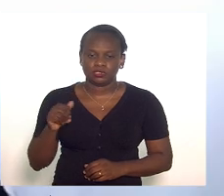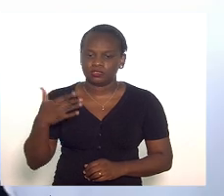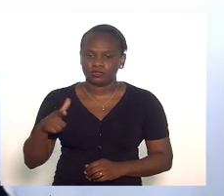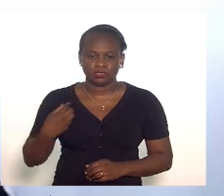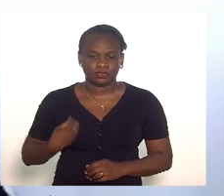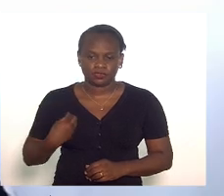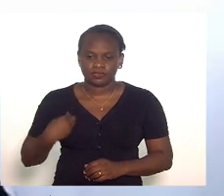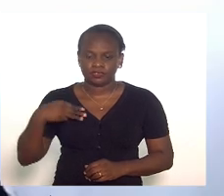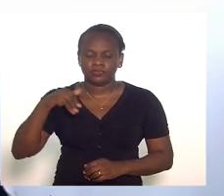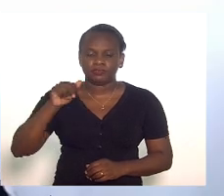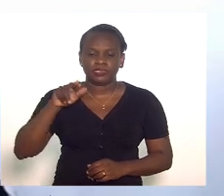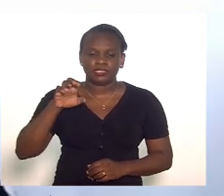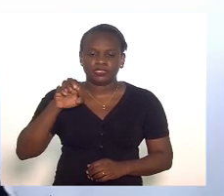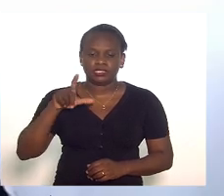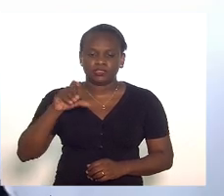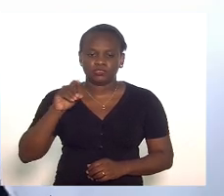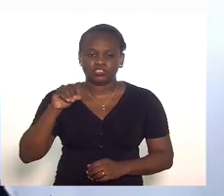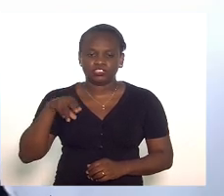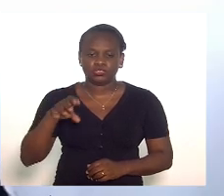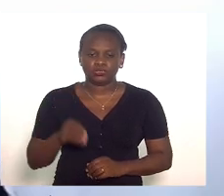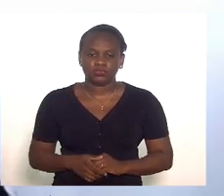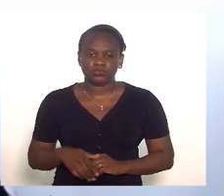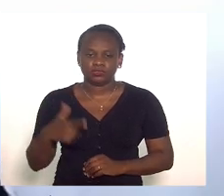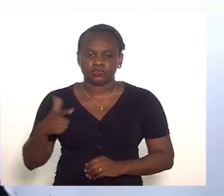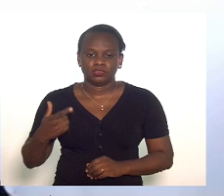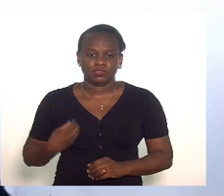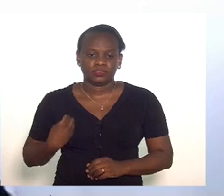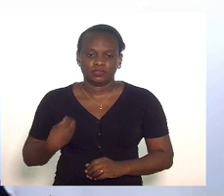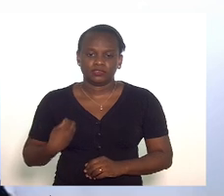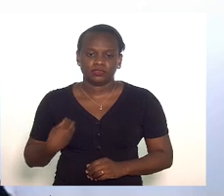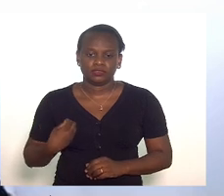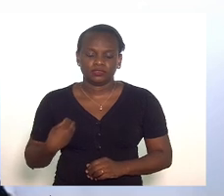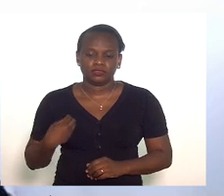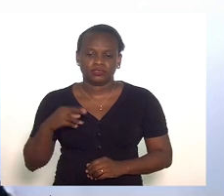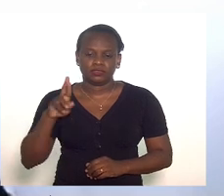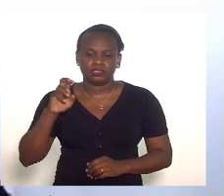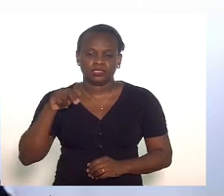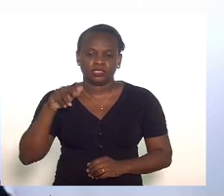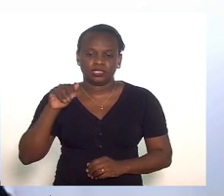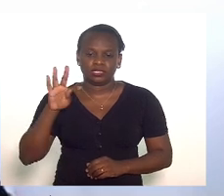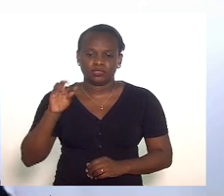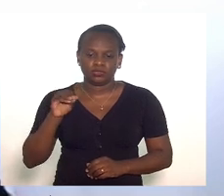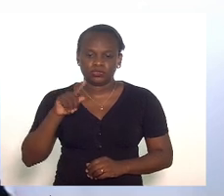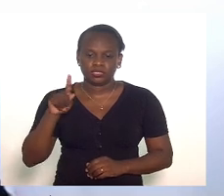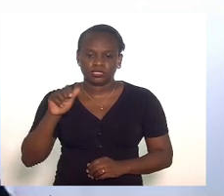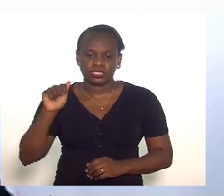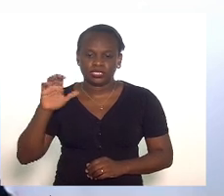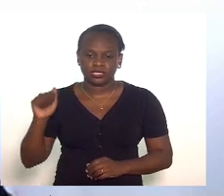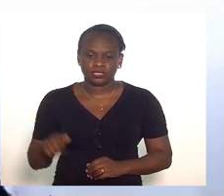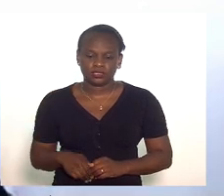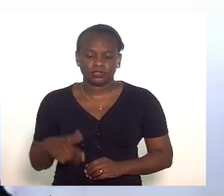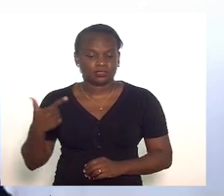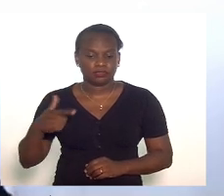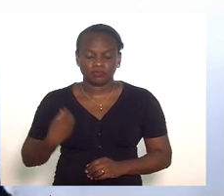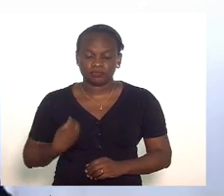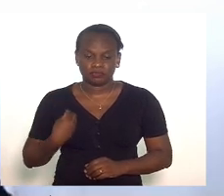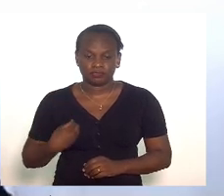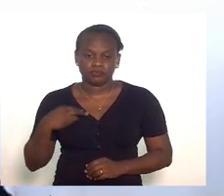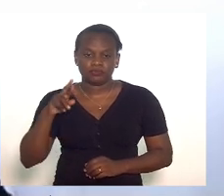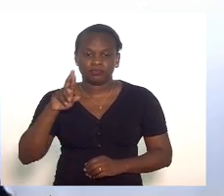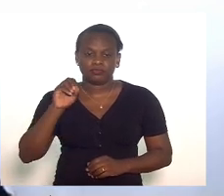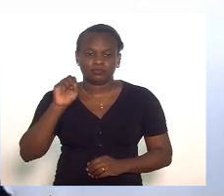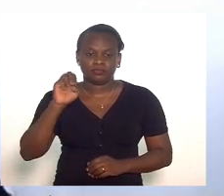presente Marcelo Dino. Não se encontrando presente Renato Zaca. Não se encontrando presente